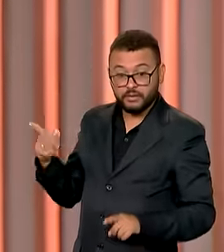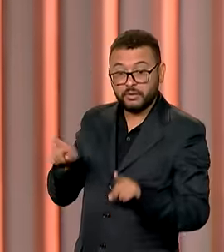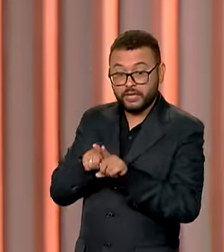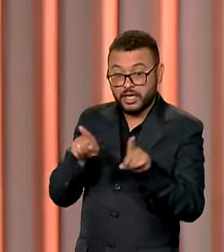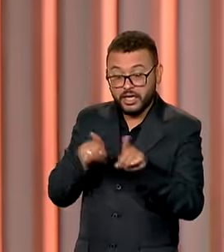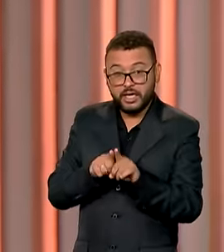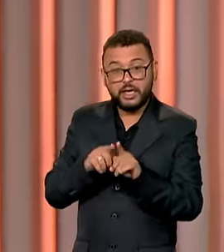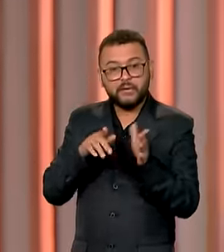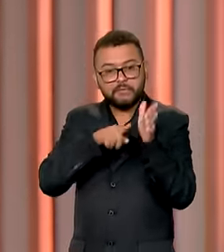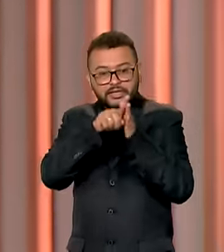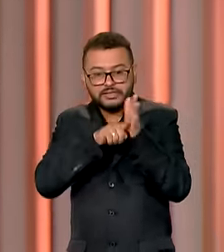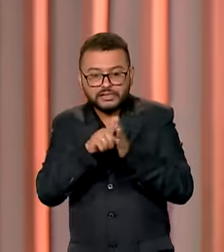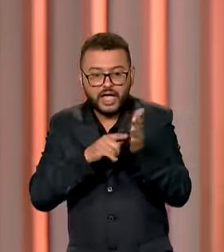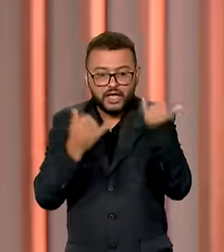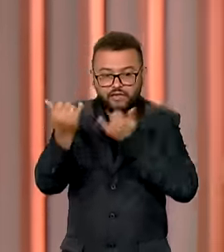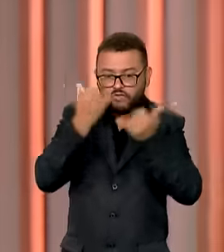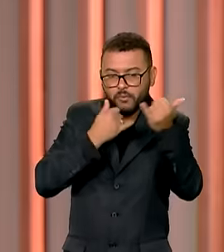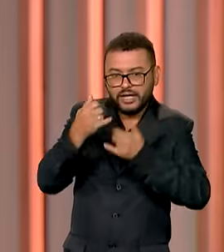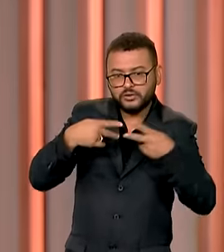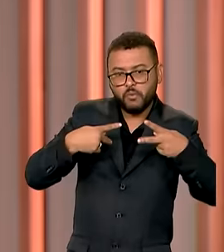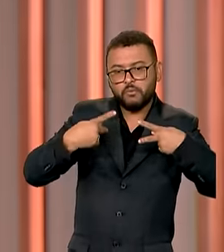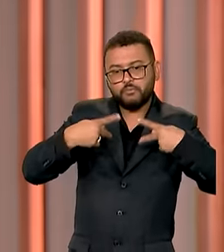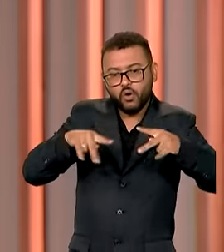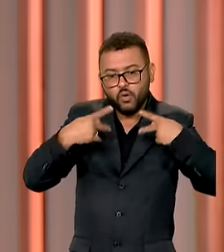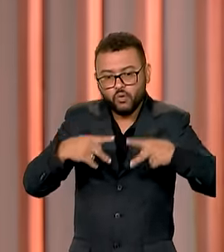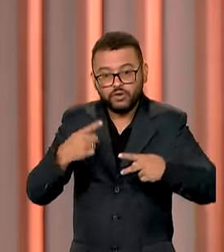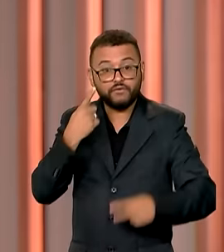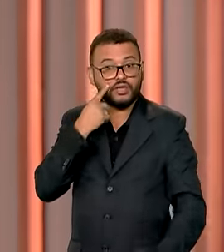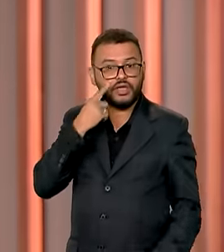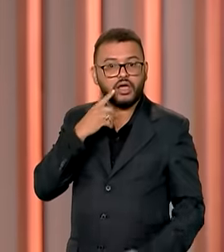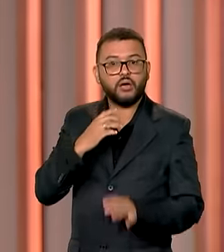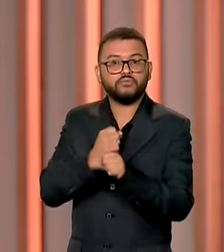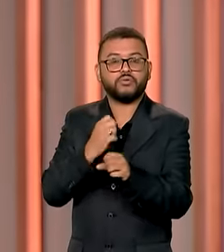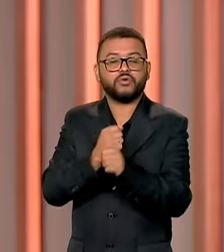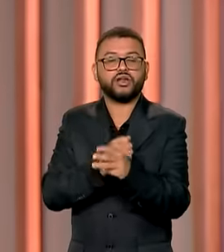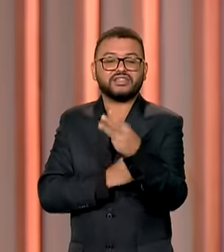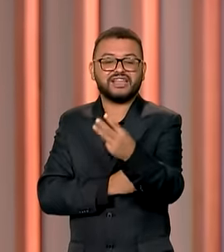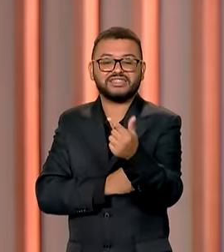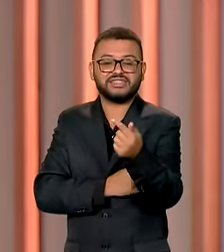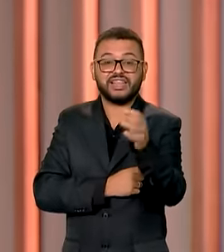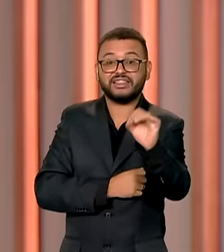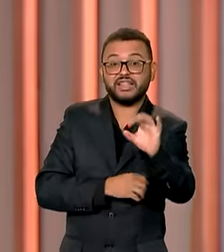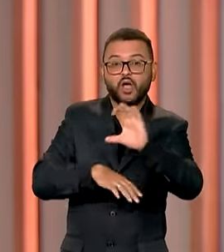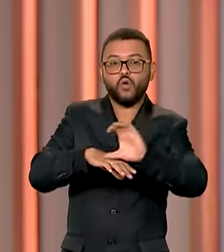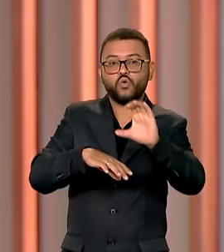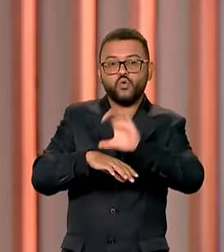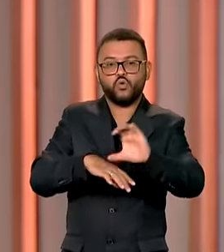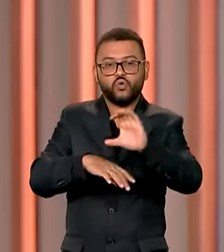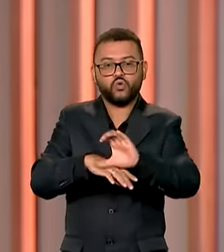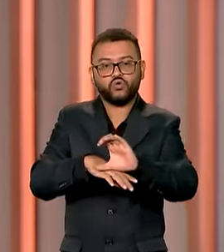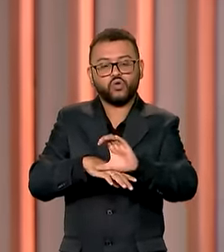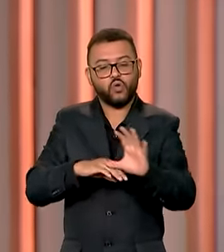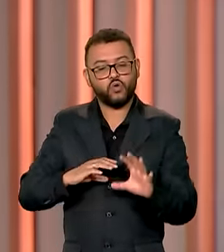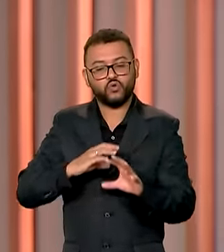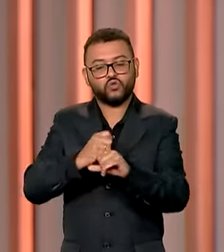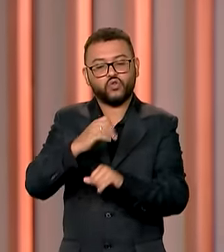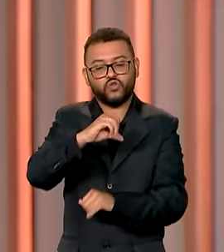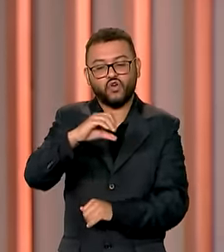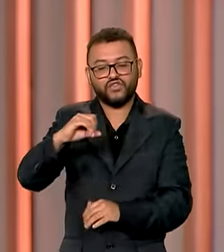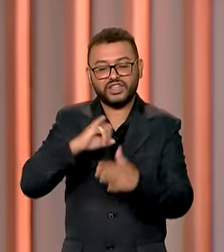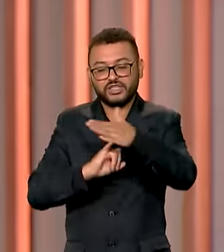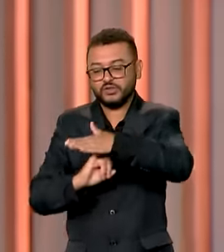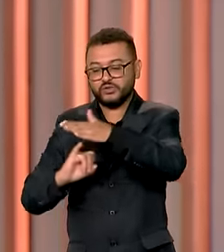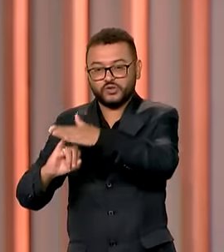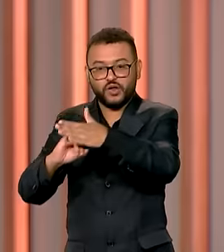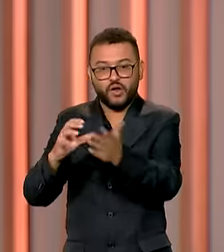consultadas as informações sobre cada bolsa ofertada. São 370 cursos em 900 instituições do